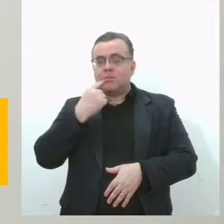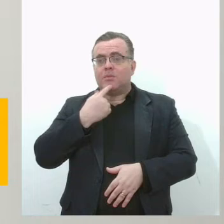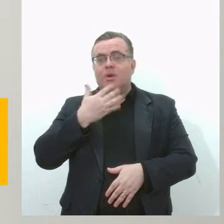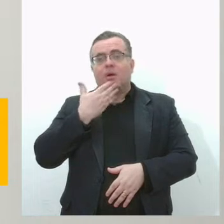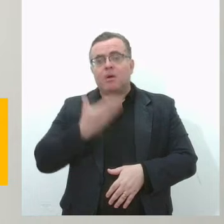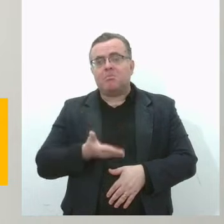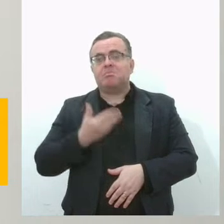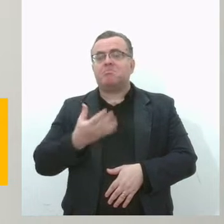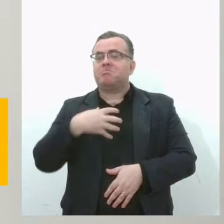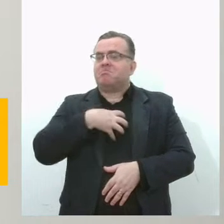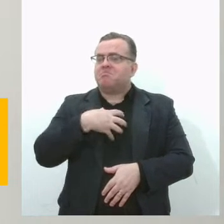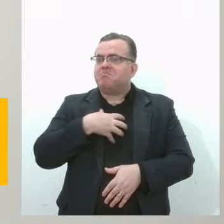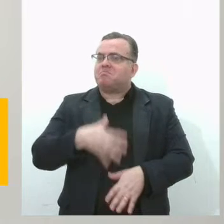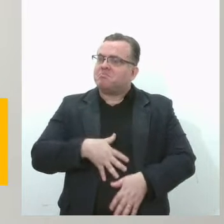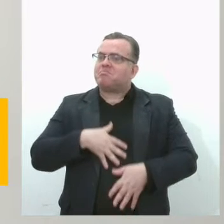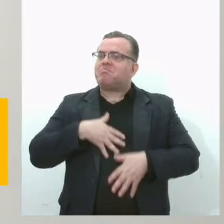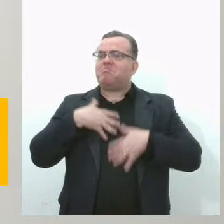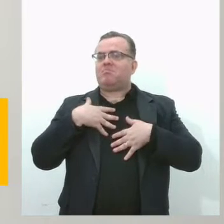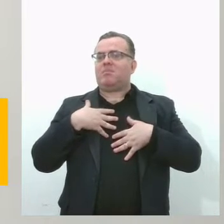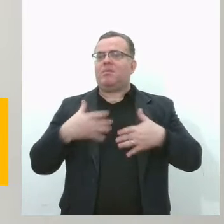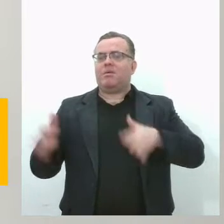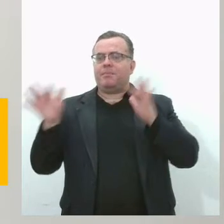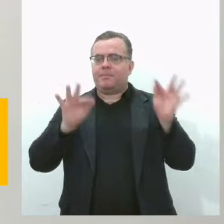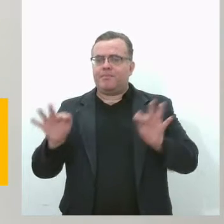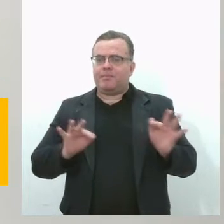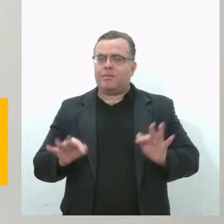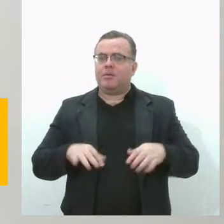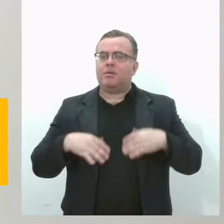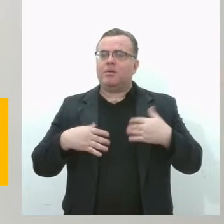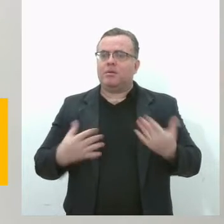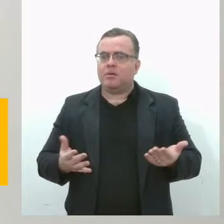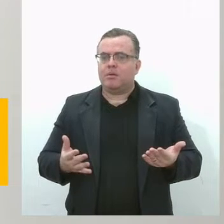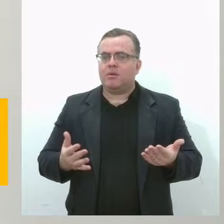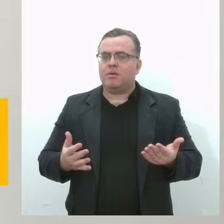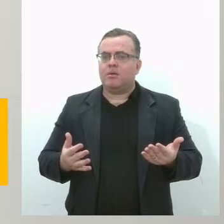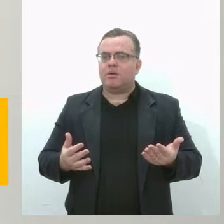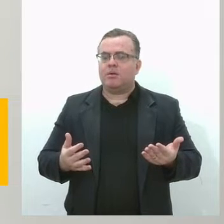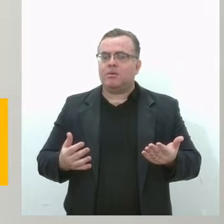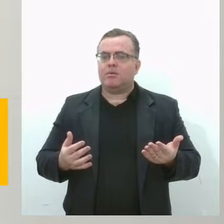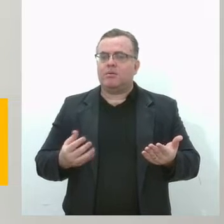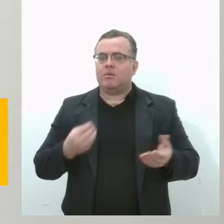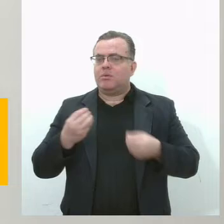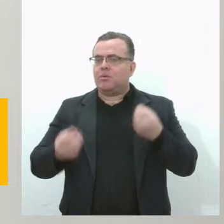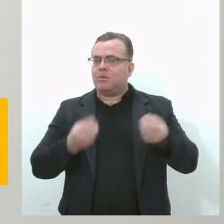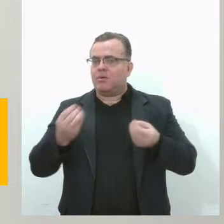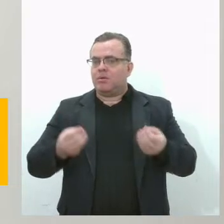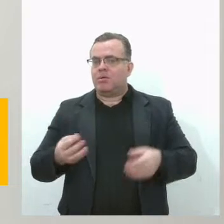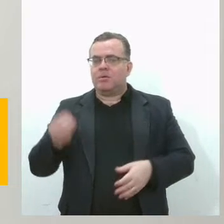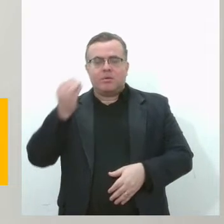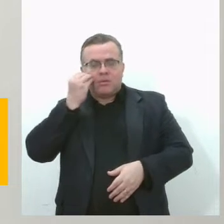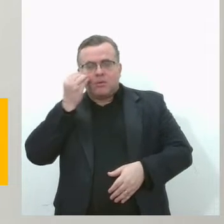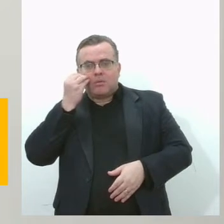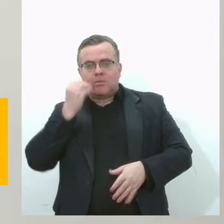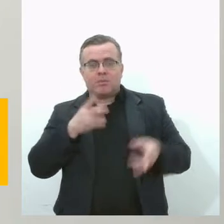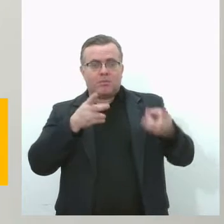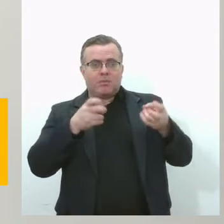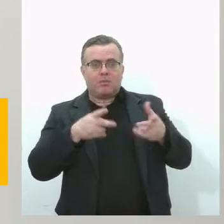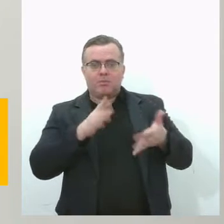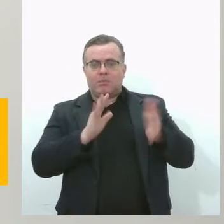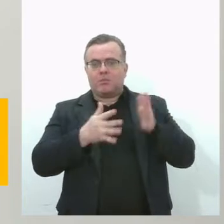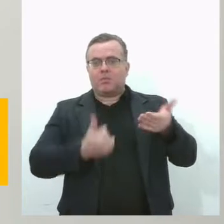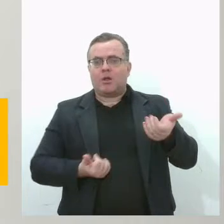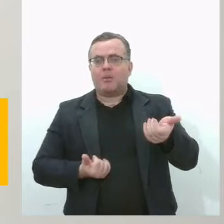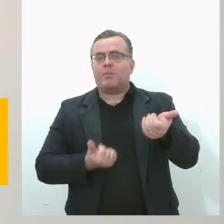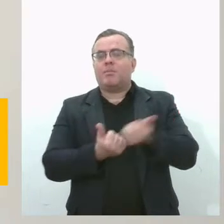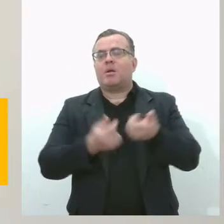gratificante, eles ficam muito felizes, e, assim, eles tentam buscar na gente um apoio, né, para se